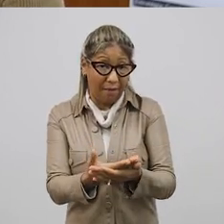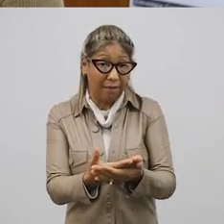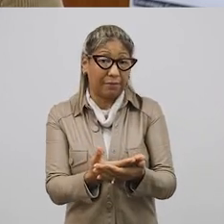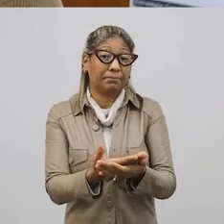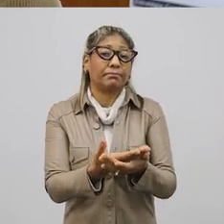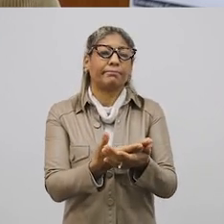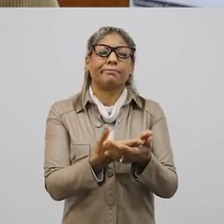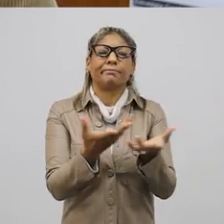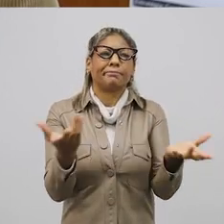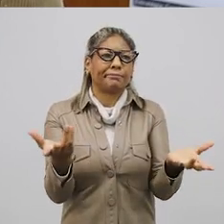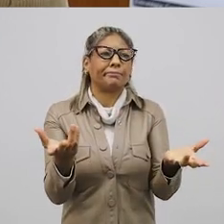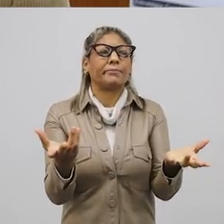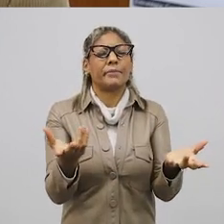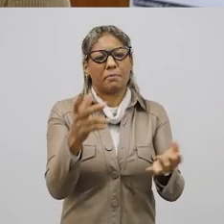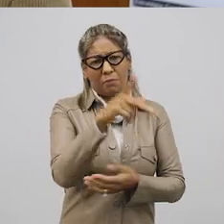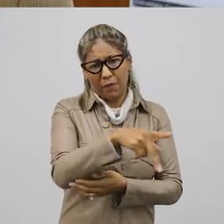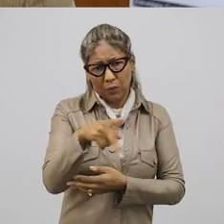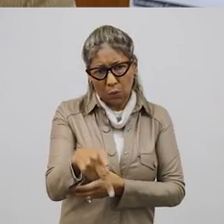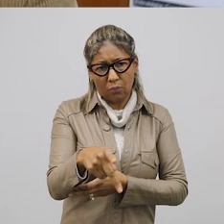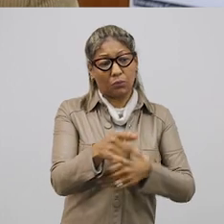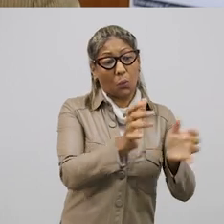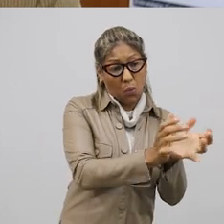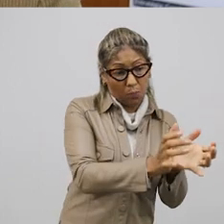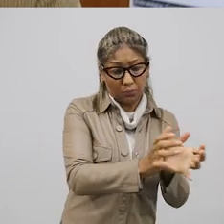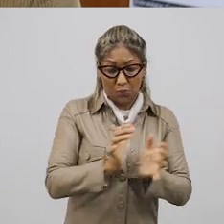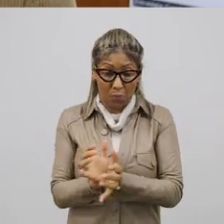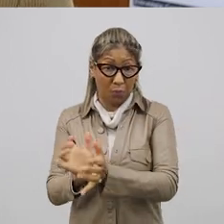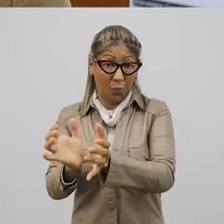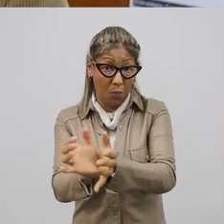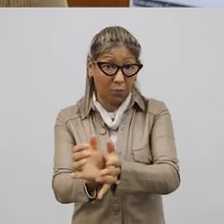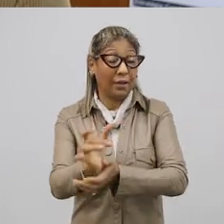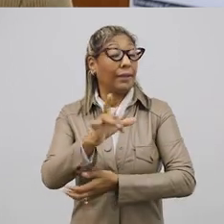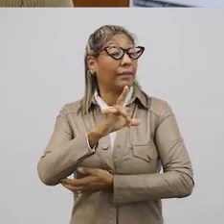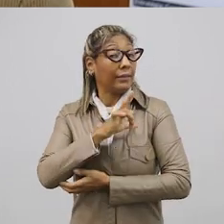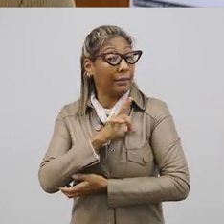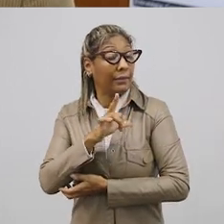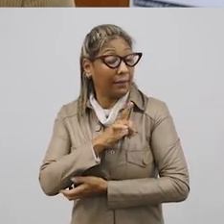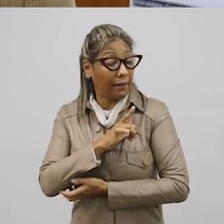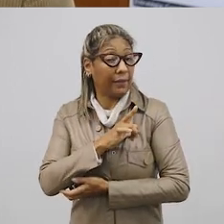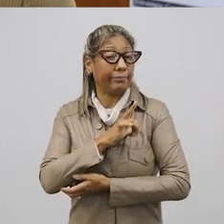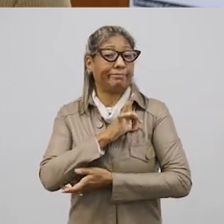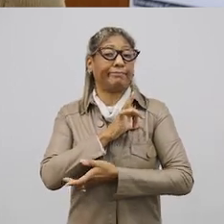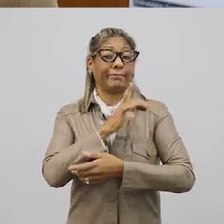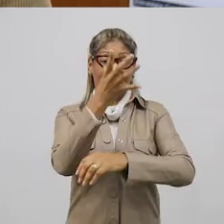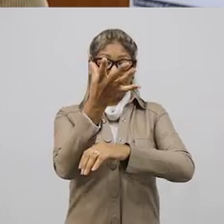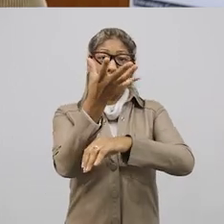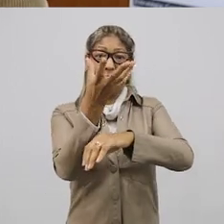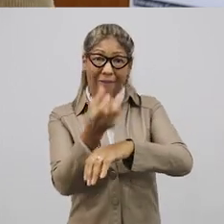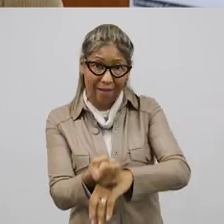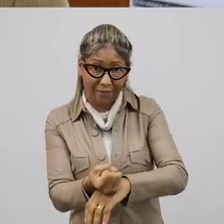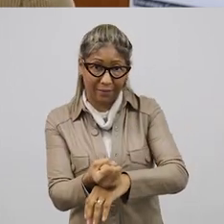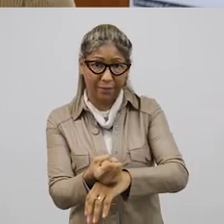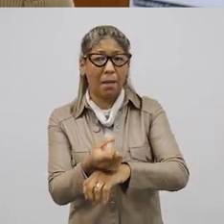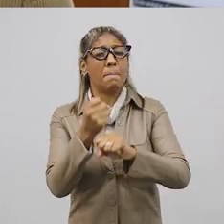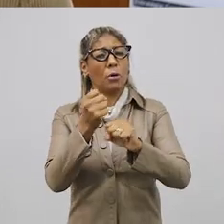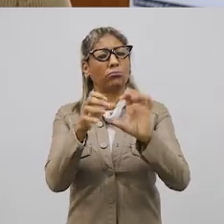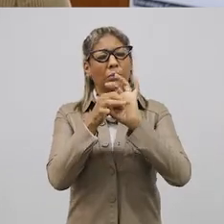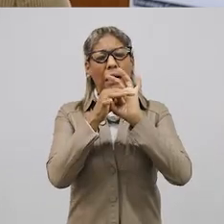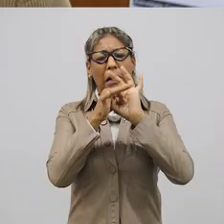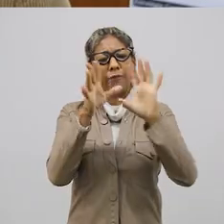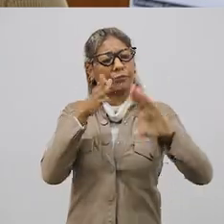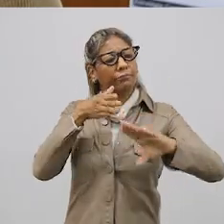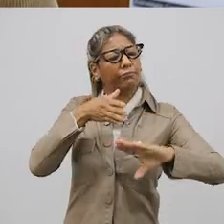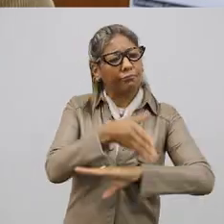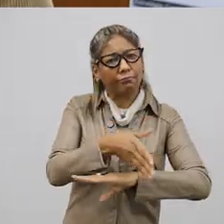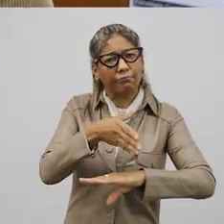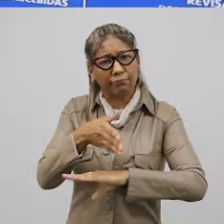feitas individualmente pelo professor daquela turma, elas sempre ficam gravadas e elas podem ser